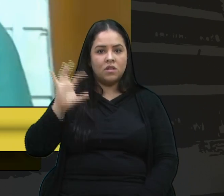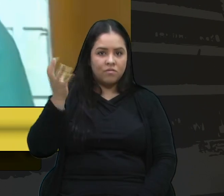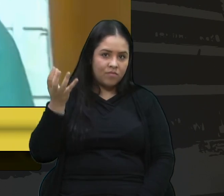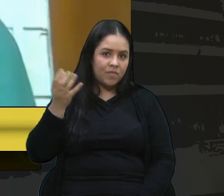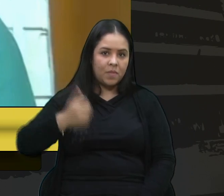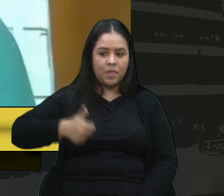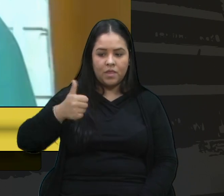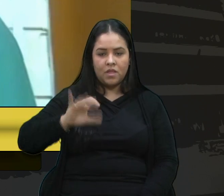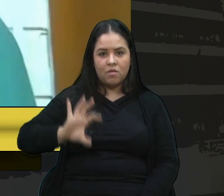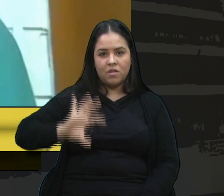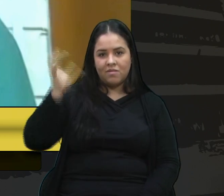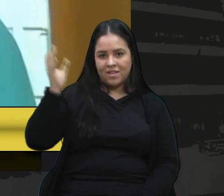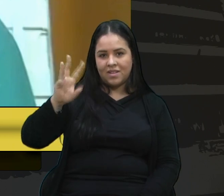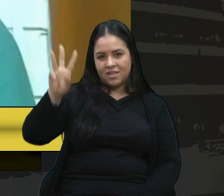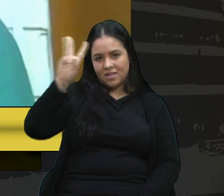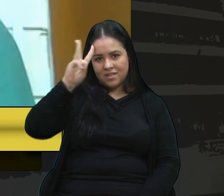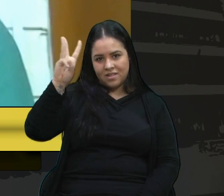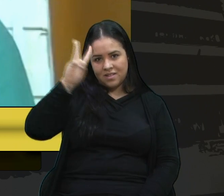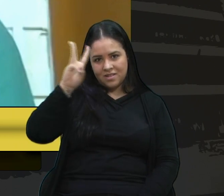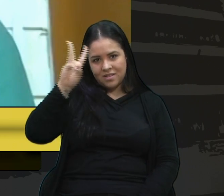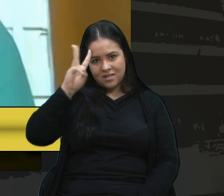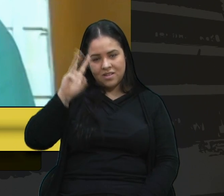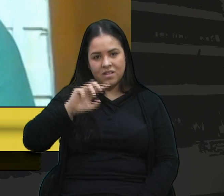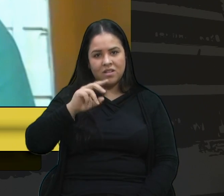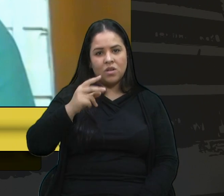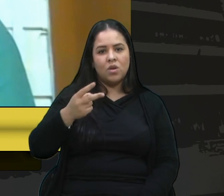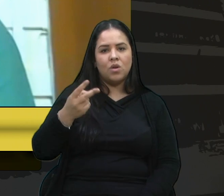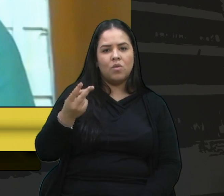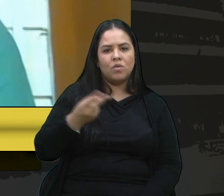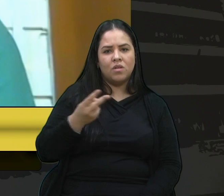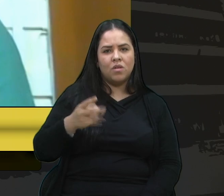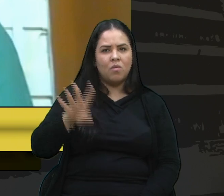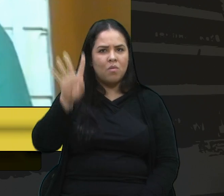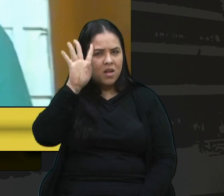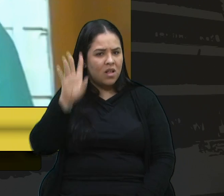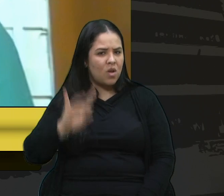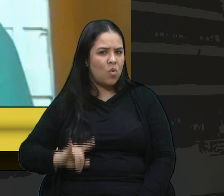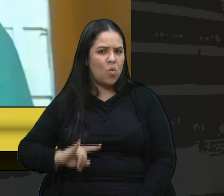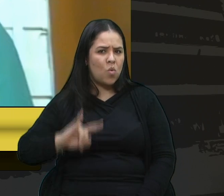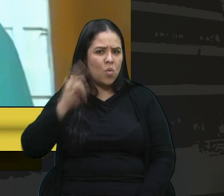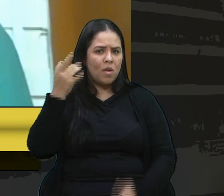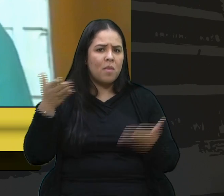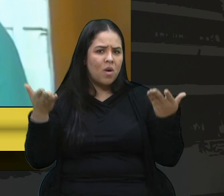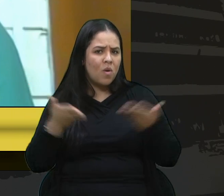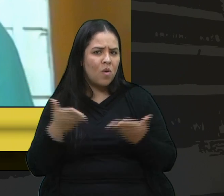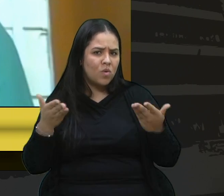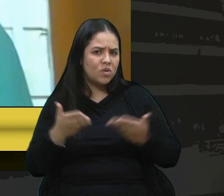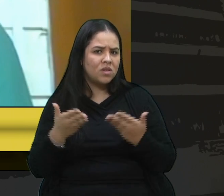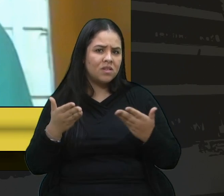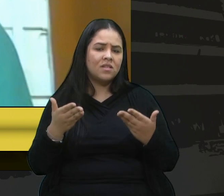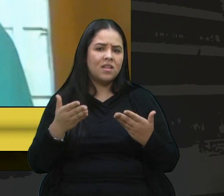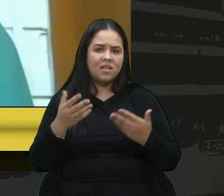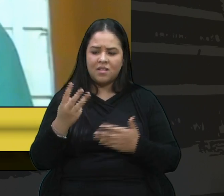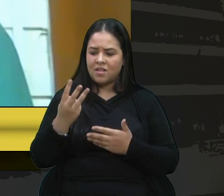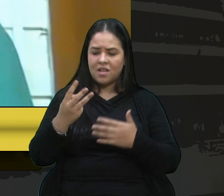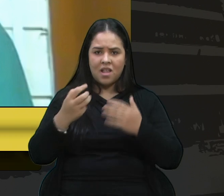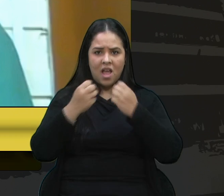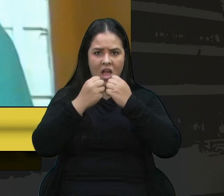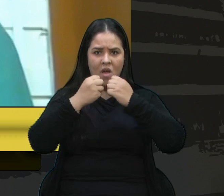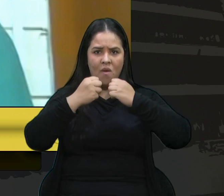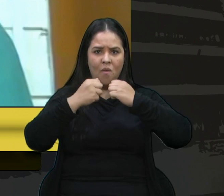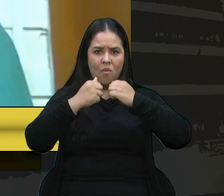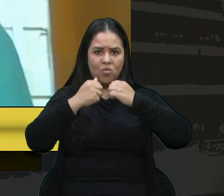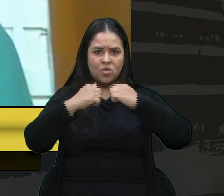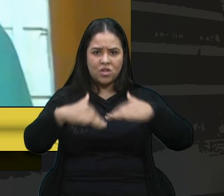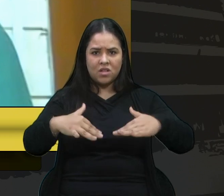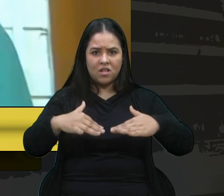primeira ocorreu na terça, segunda na quarta e a última então será hoje e as três audiências ocorrem às duas